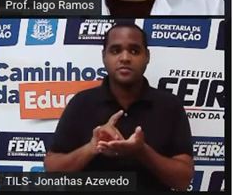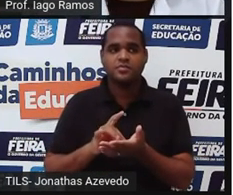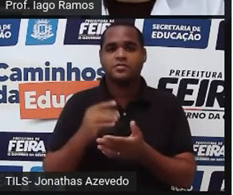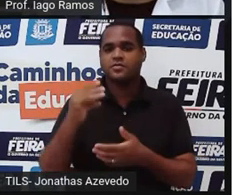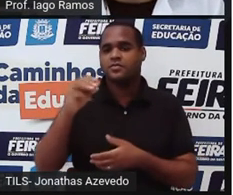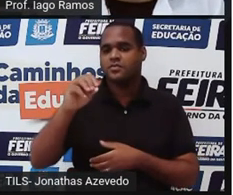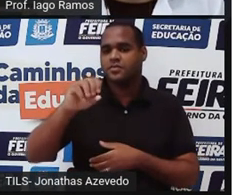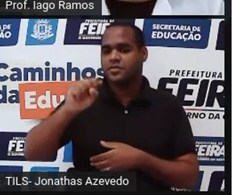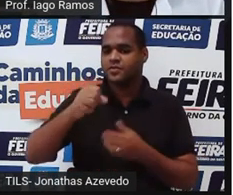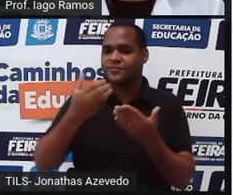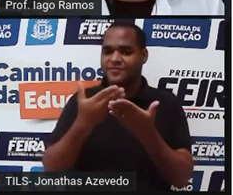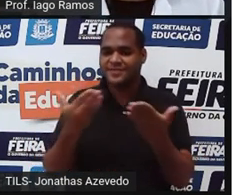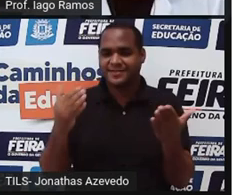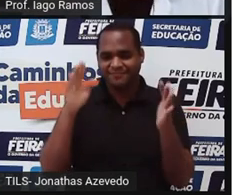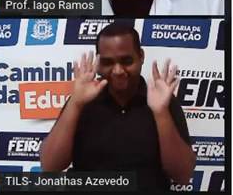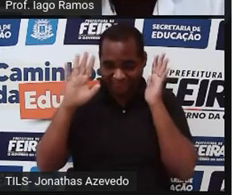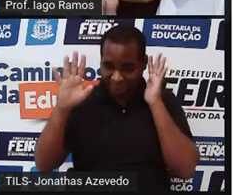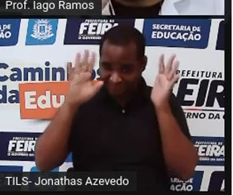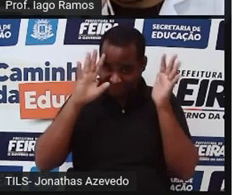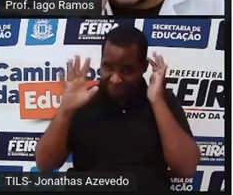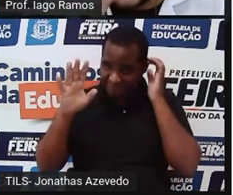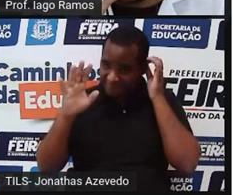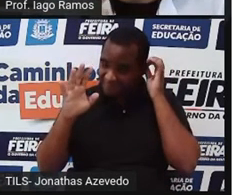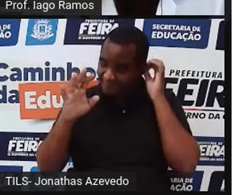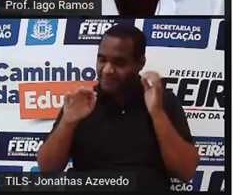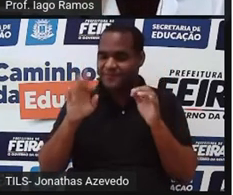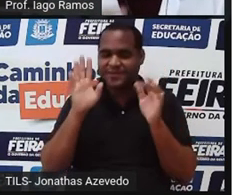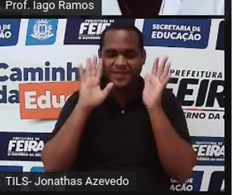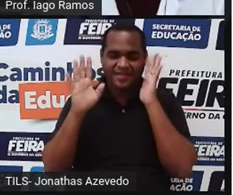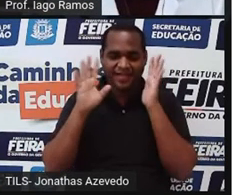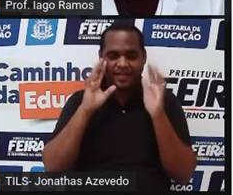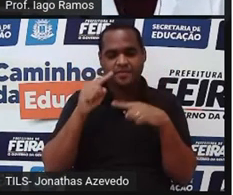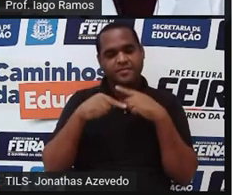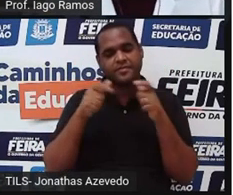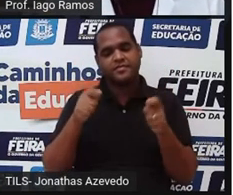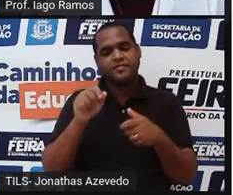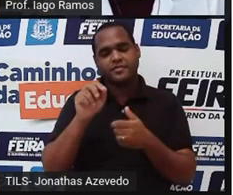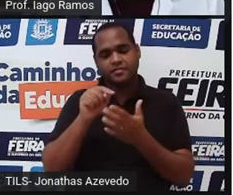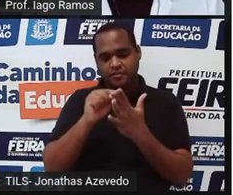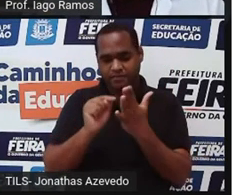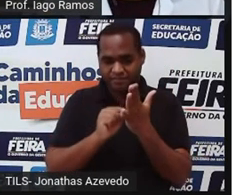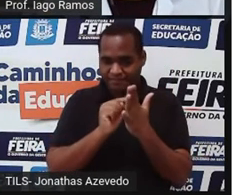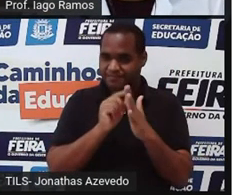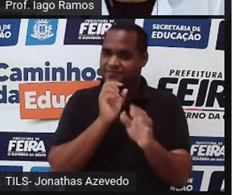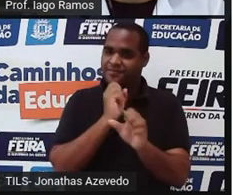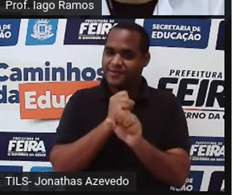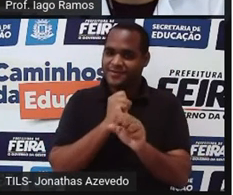te dar 30 segundos para você pensar e caso queira até pode usar uma calculadora.